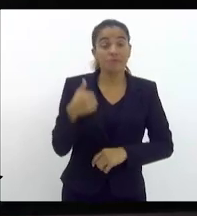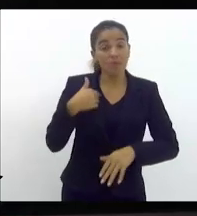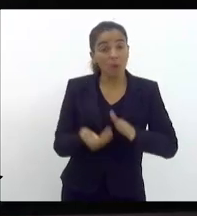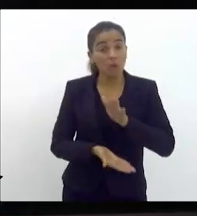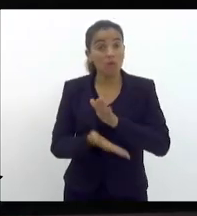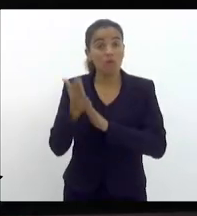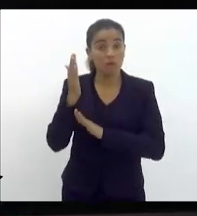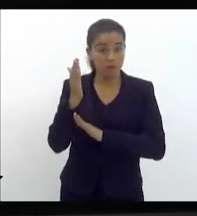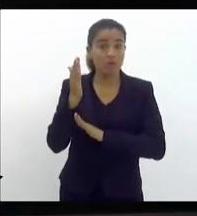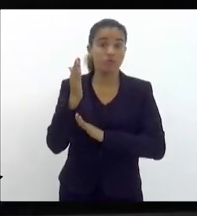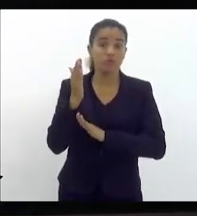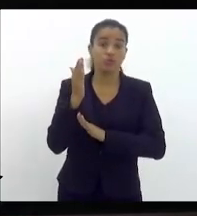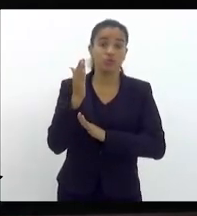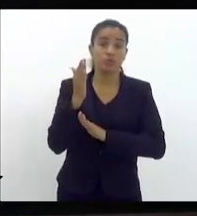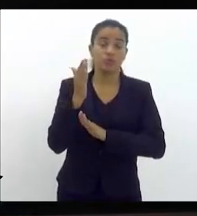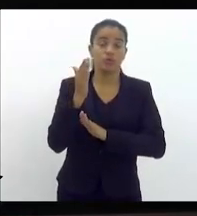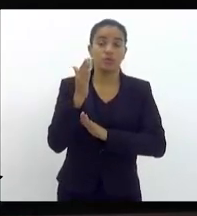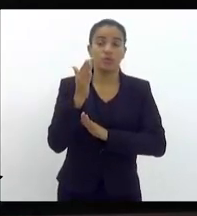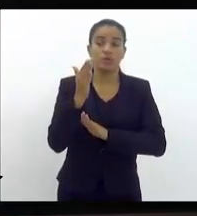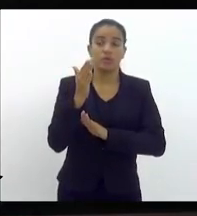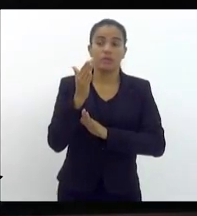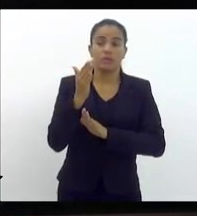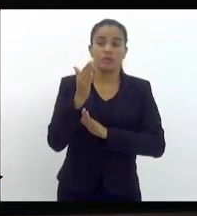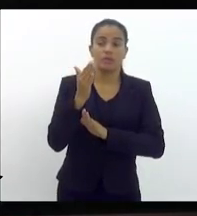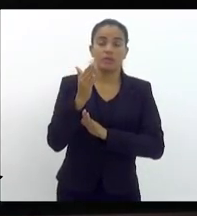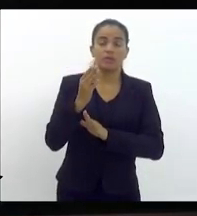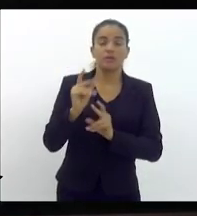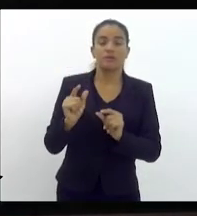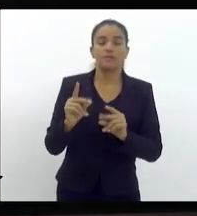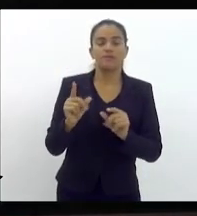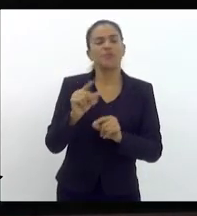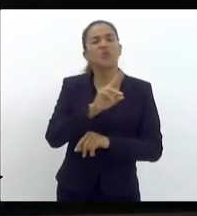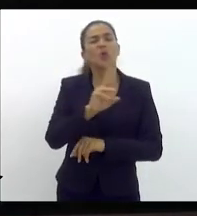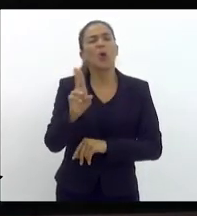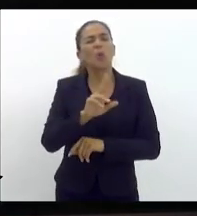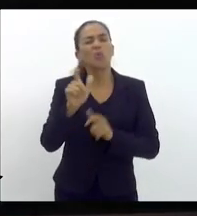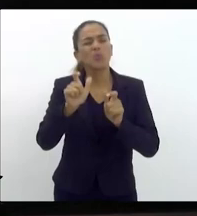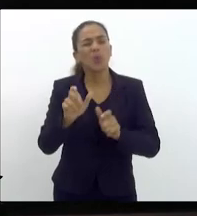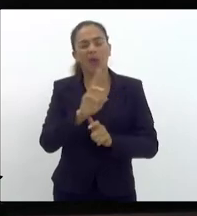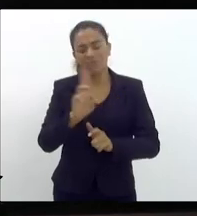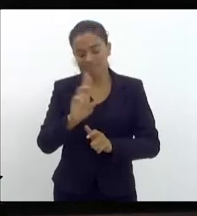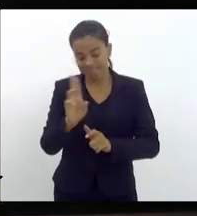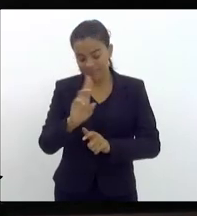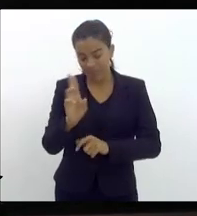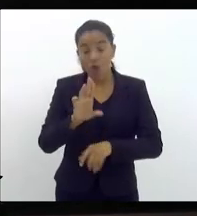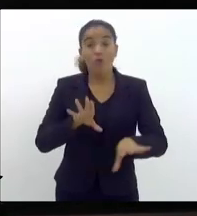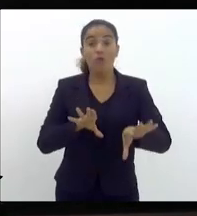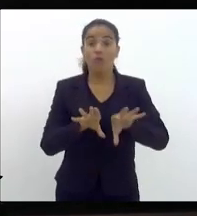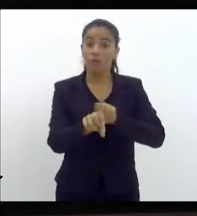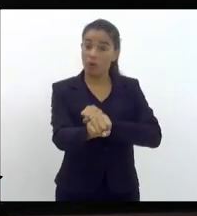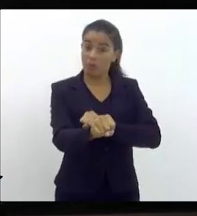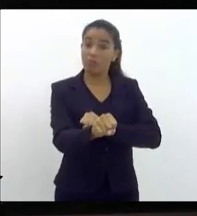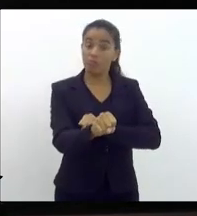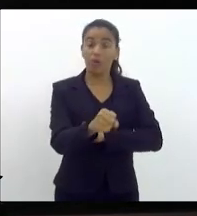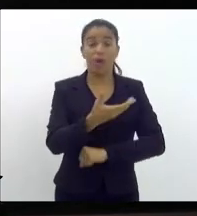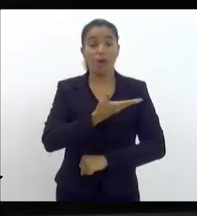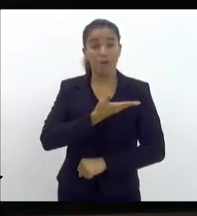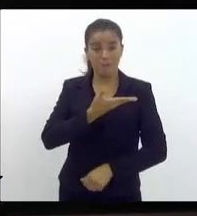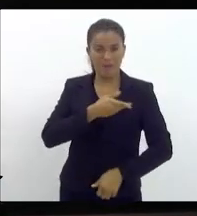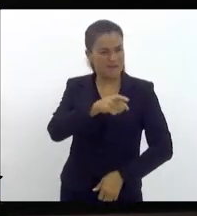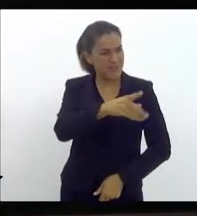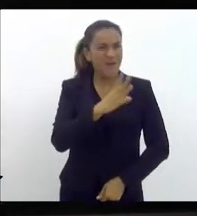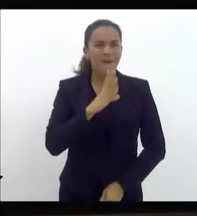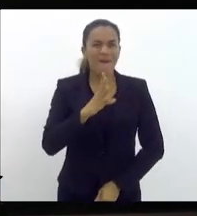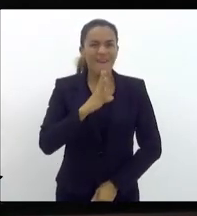estive lá em... até esqueci do lugar, fui numa formatura de uma amiga minha que você